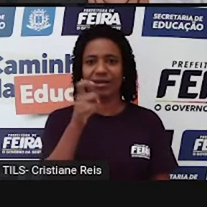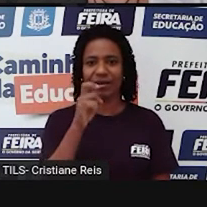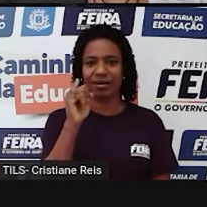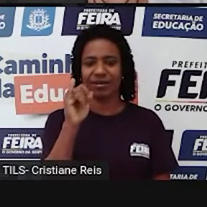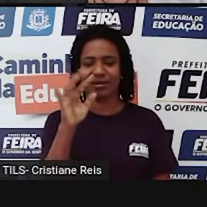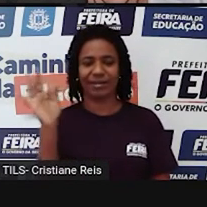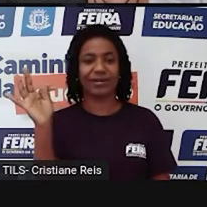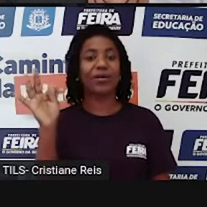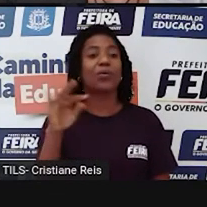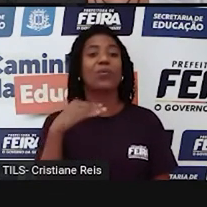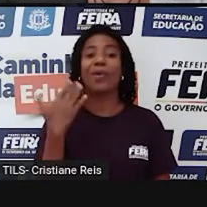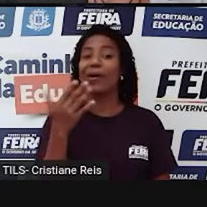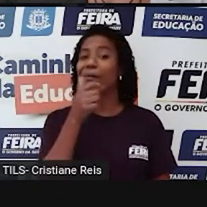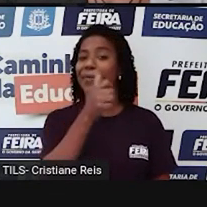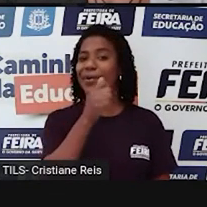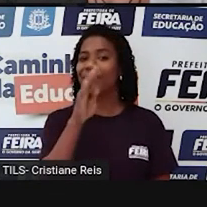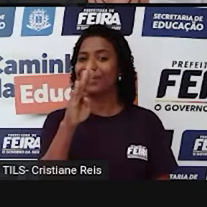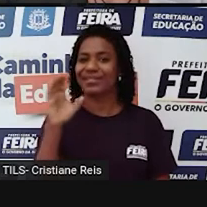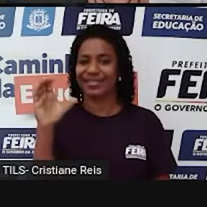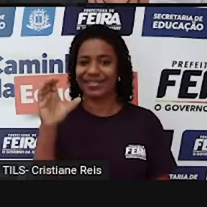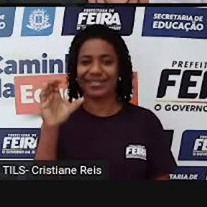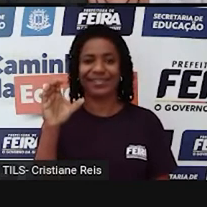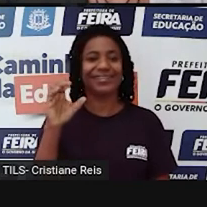ou sair sair